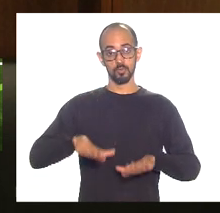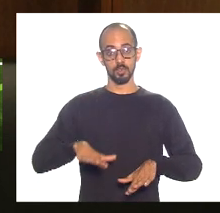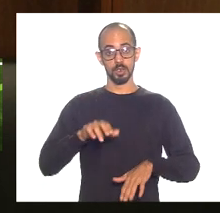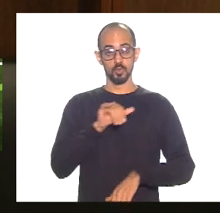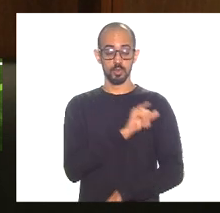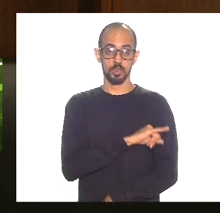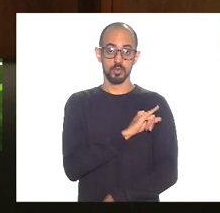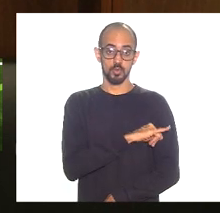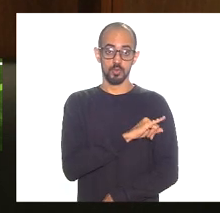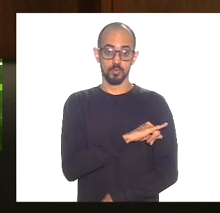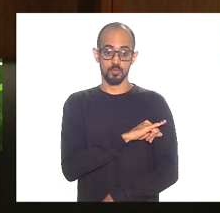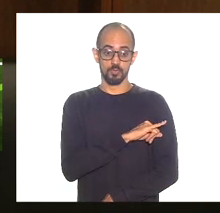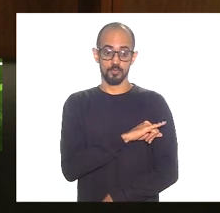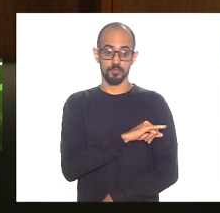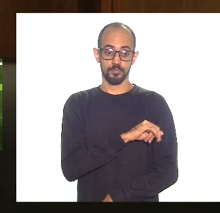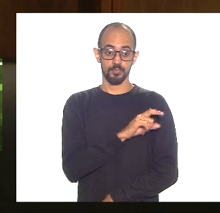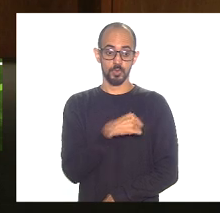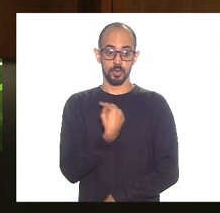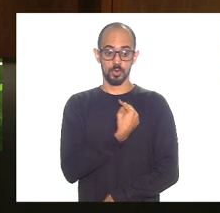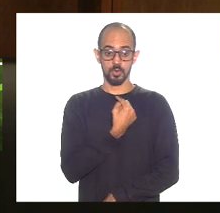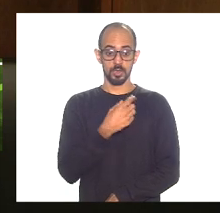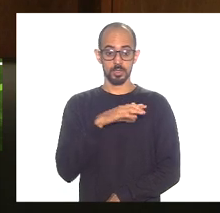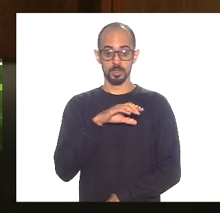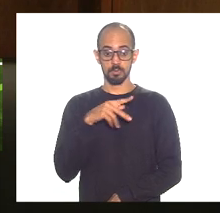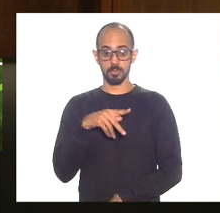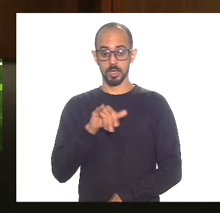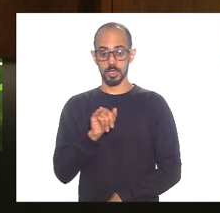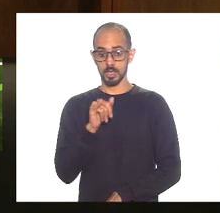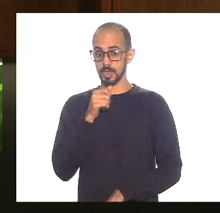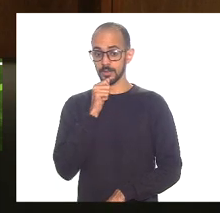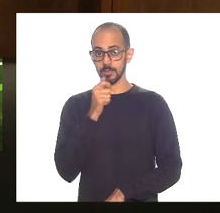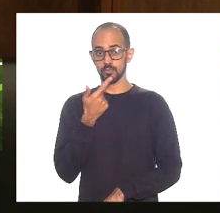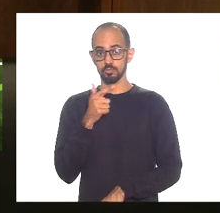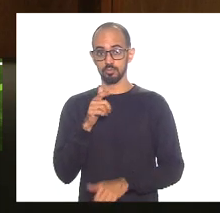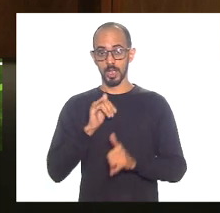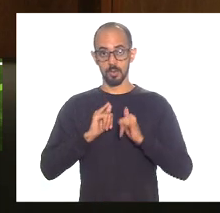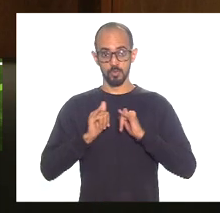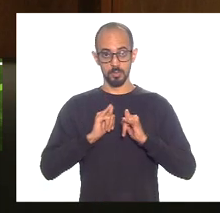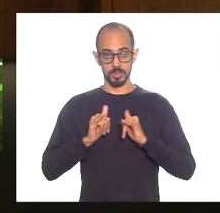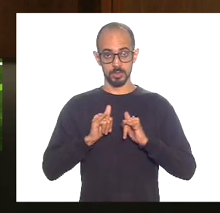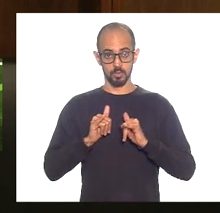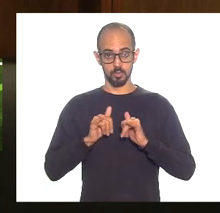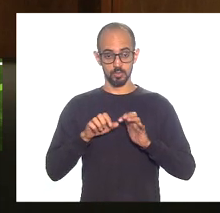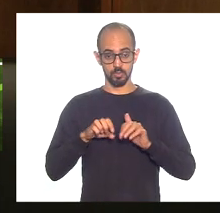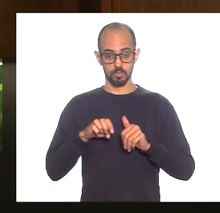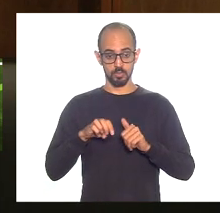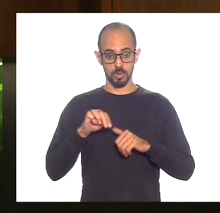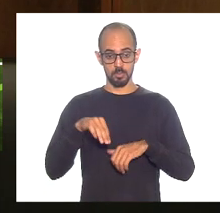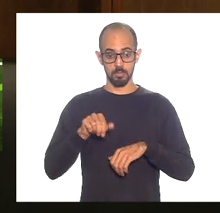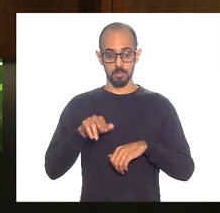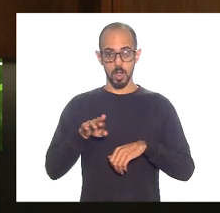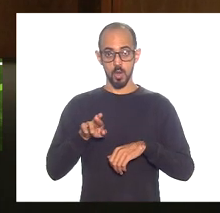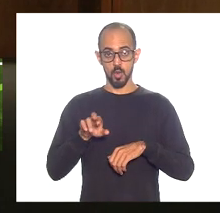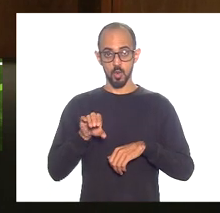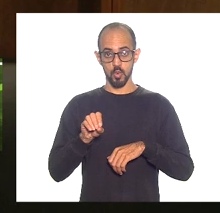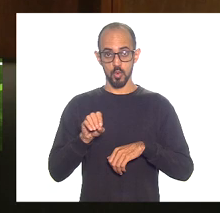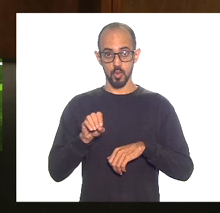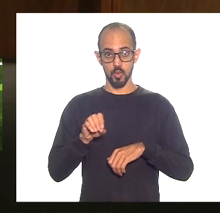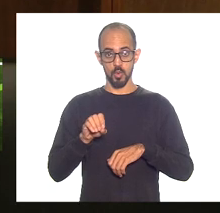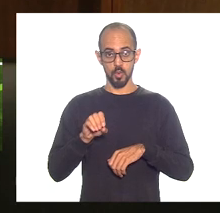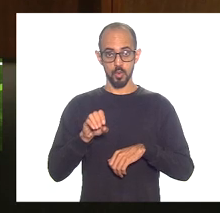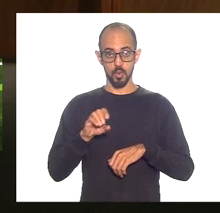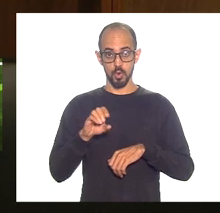A ANP ainda, a CPI não mandou dado nenhum, Mourosório. Não, mas ela não tinha mandado pra nós. Isso é pra